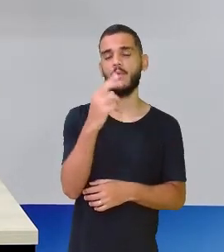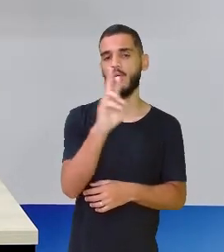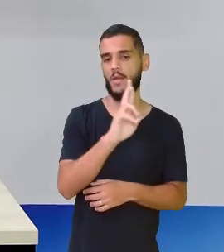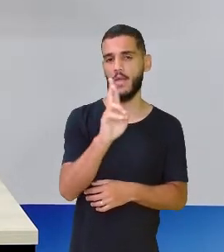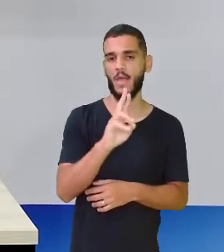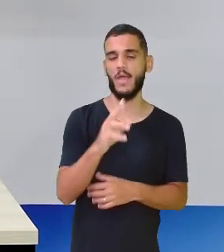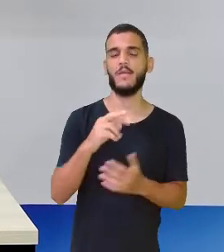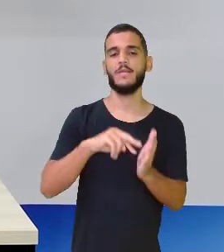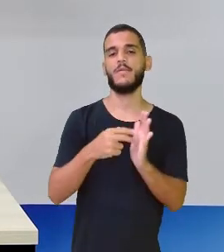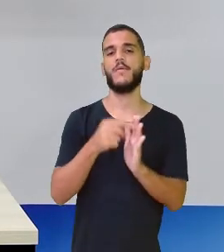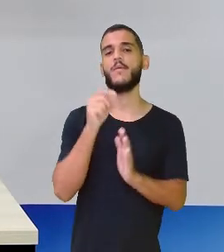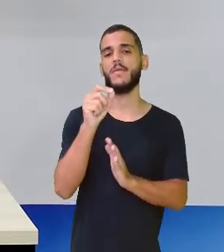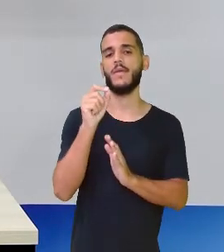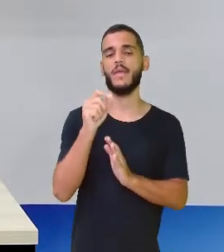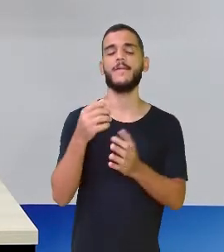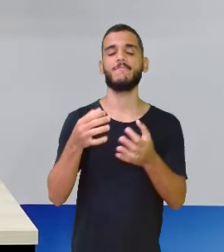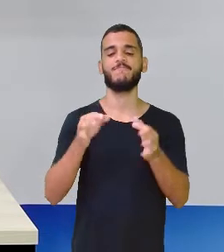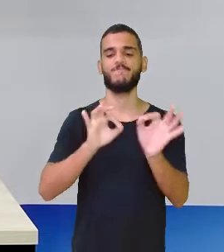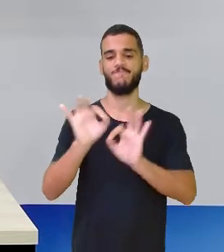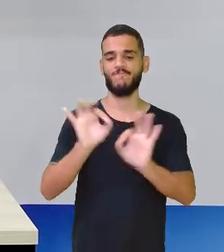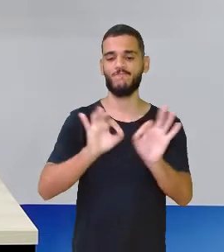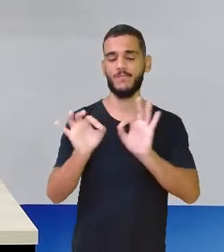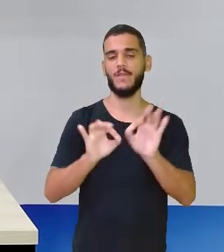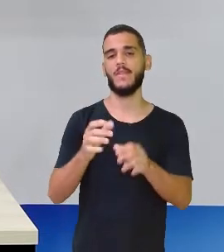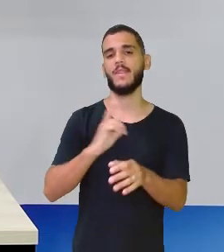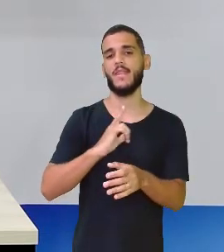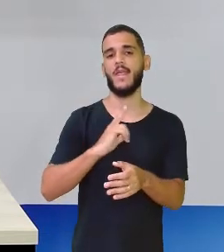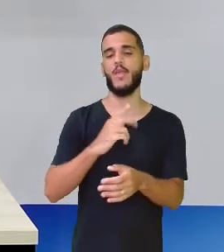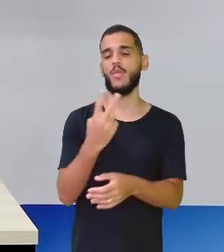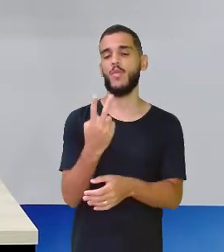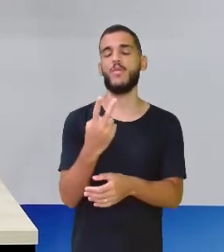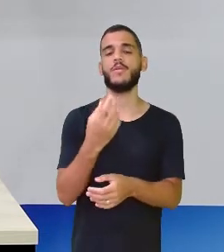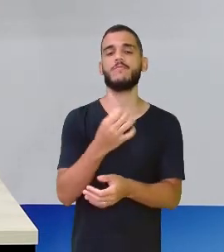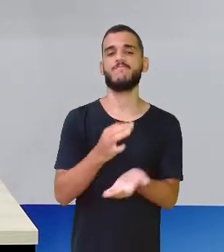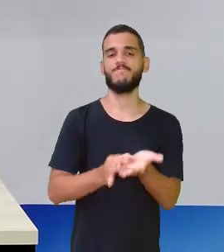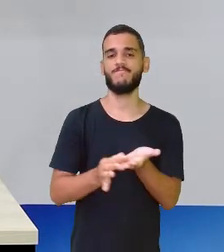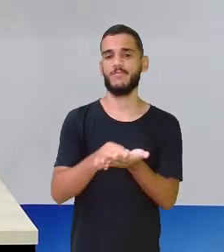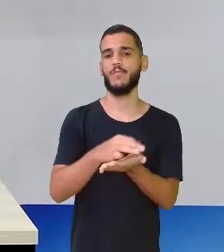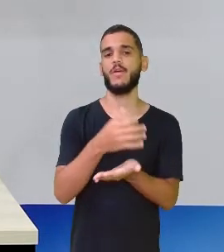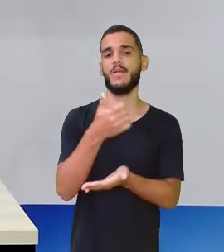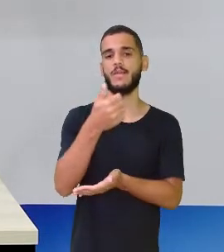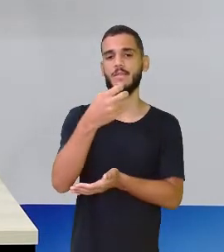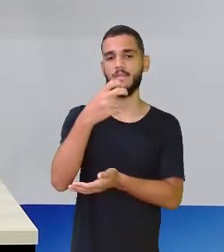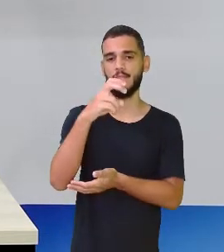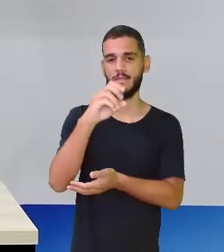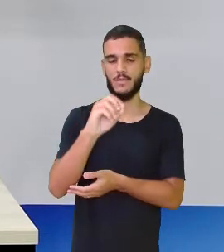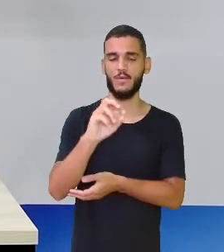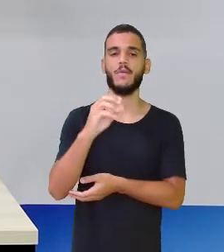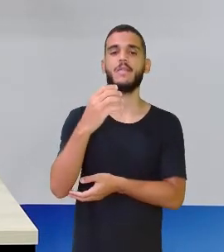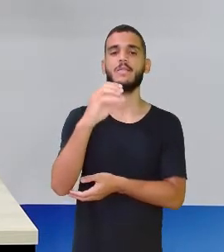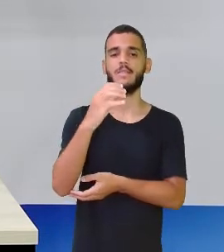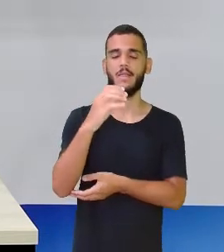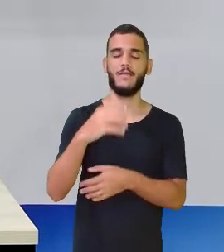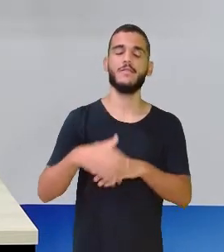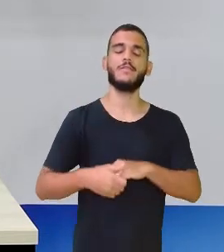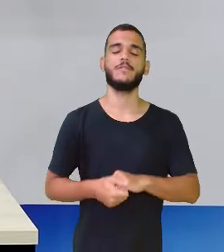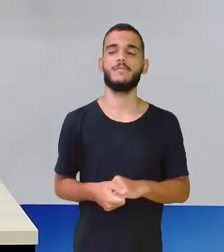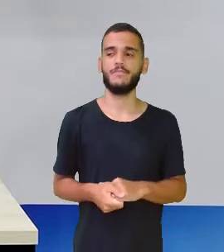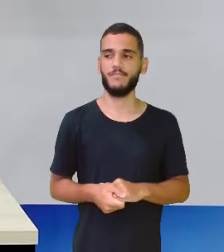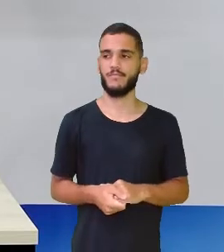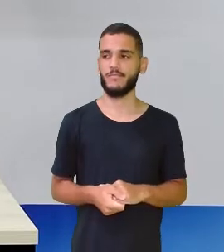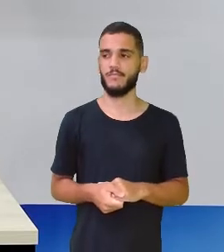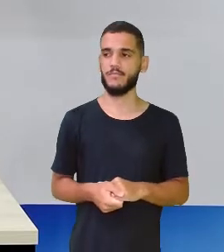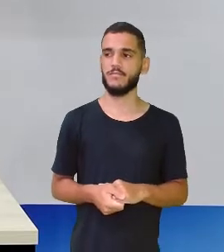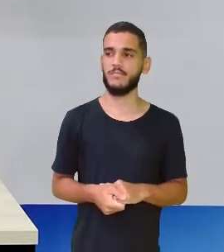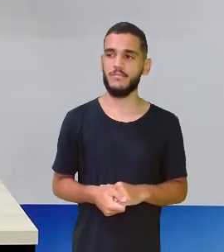é como se eu dividisse ele em duas moedas de cinquenta, que eu também tenho aqui. Deixa eu só